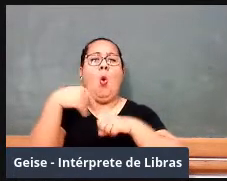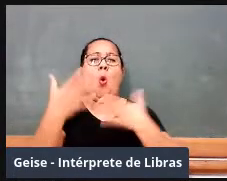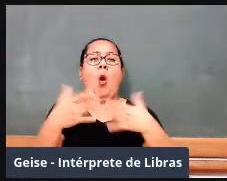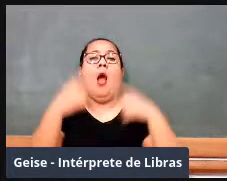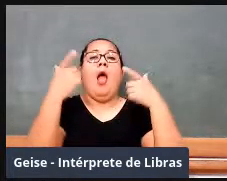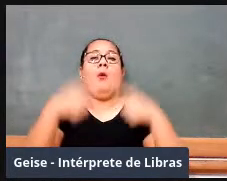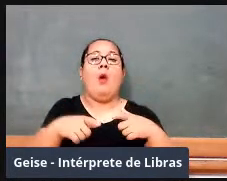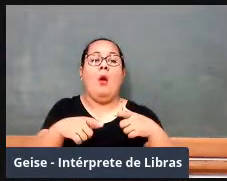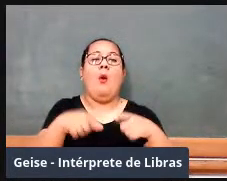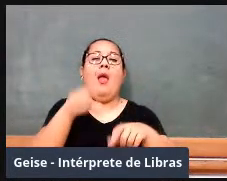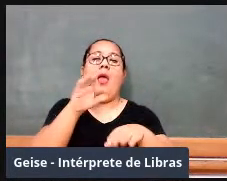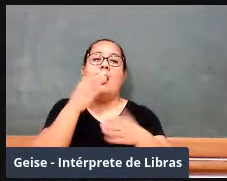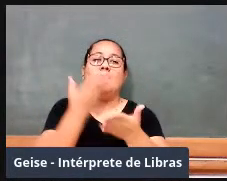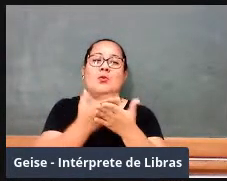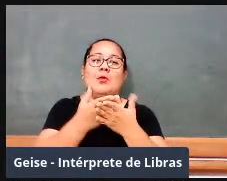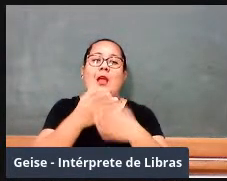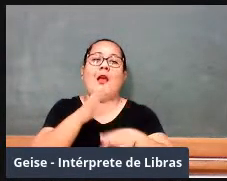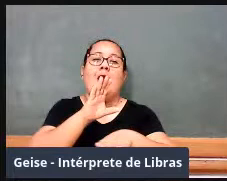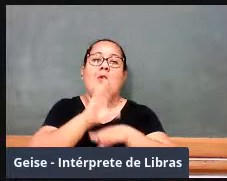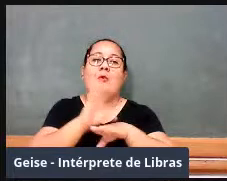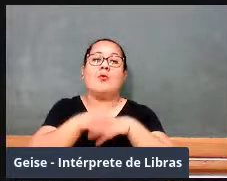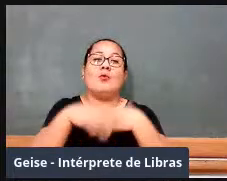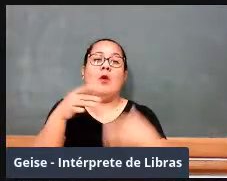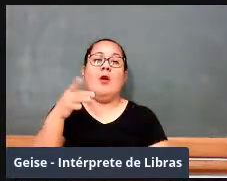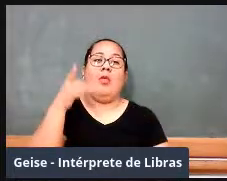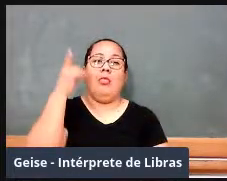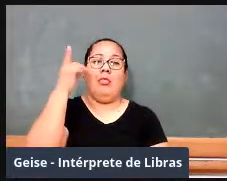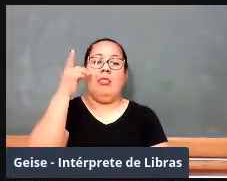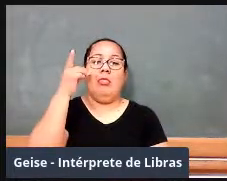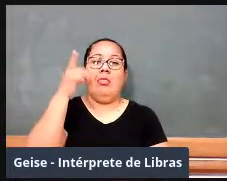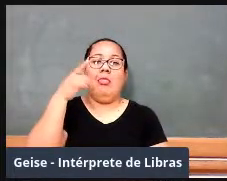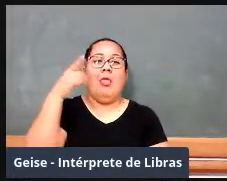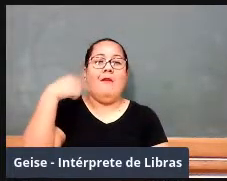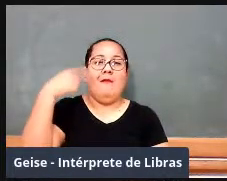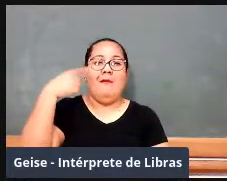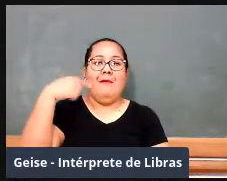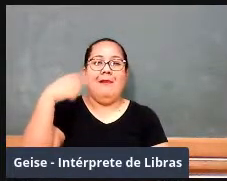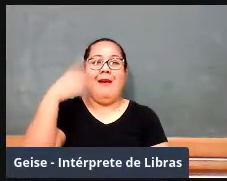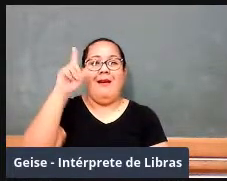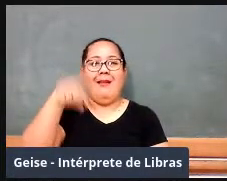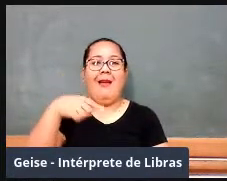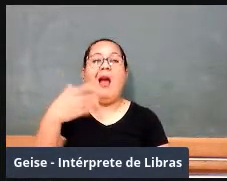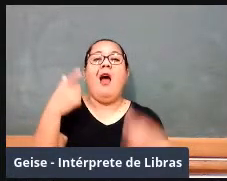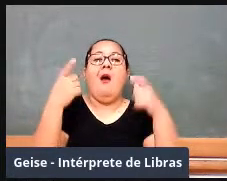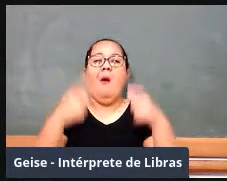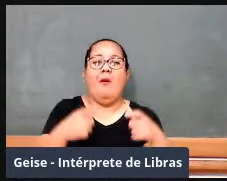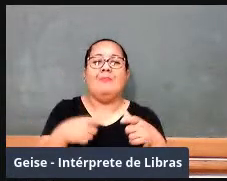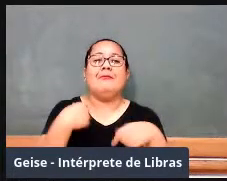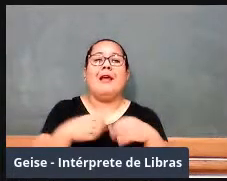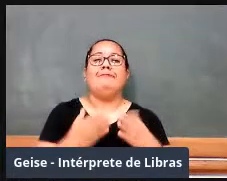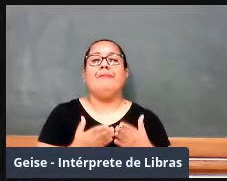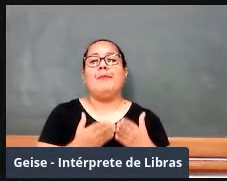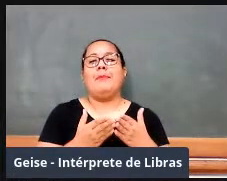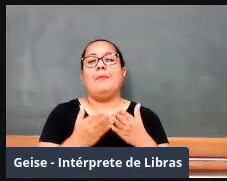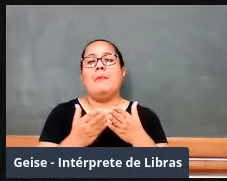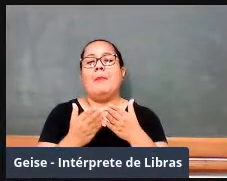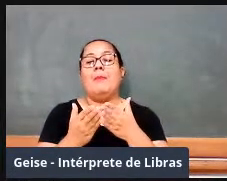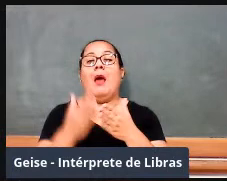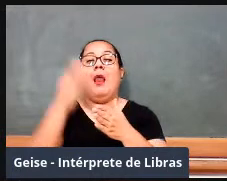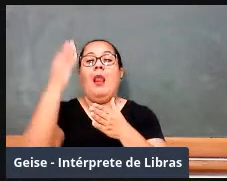direito. Então, eles iam para Coimbra, porque no Brasil não tinha